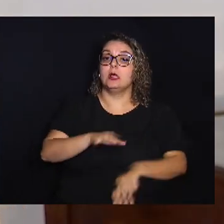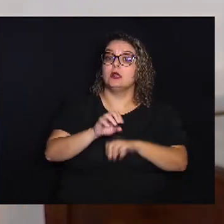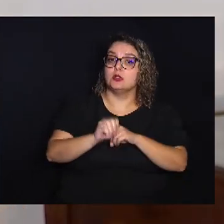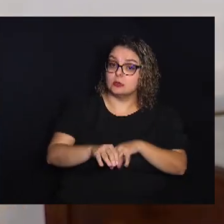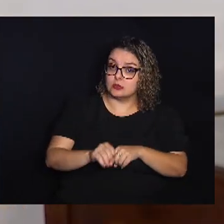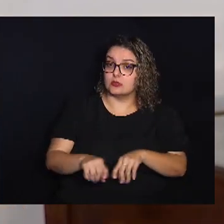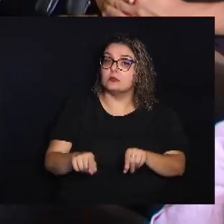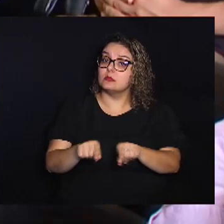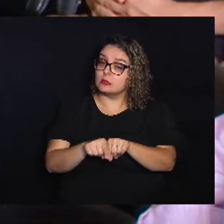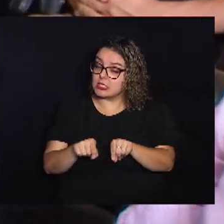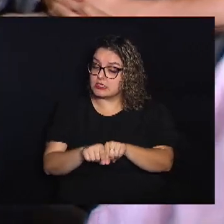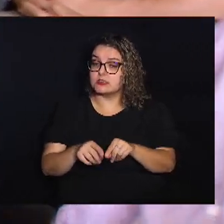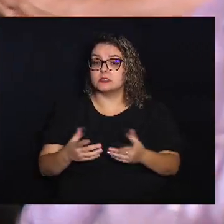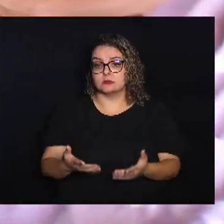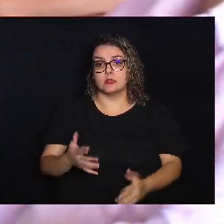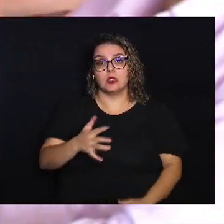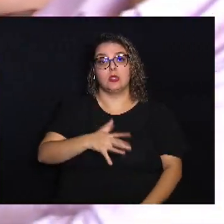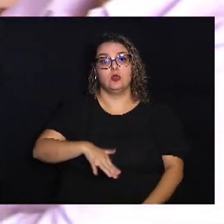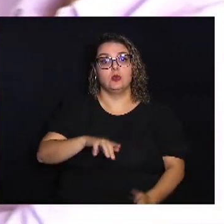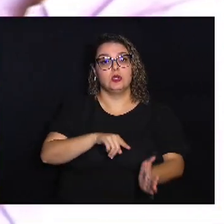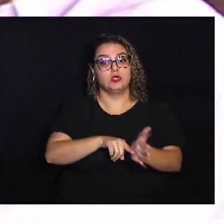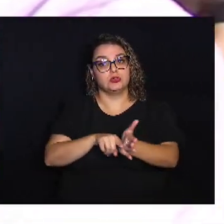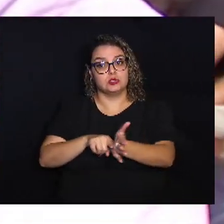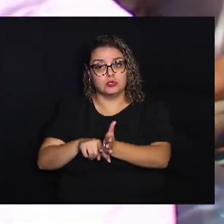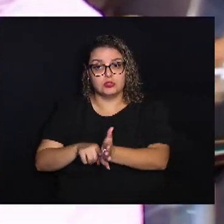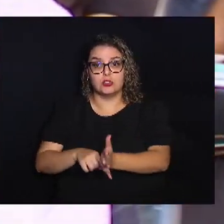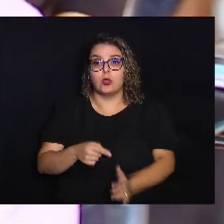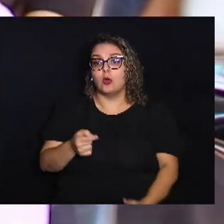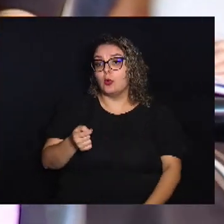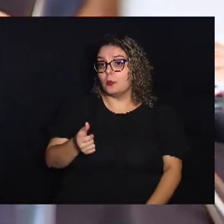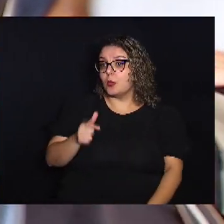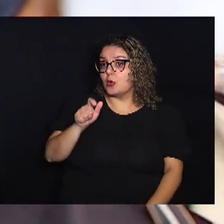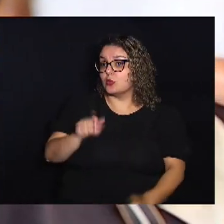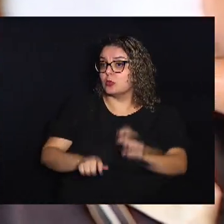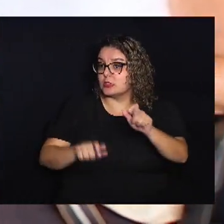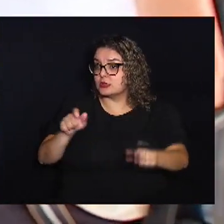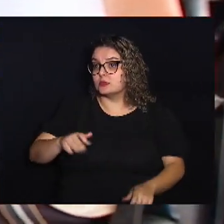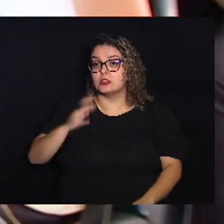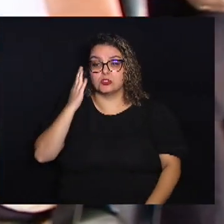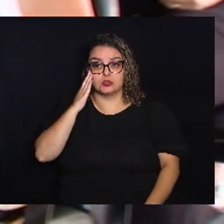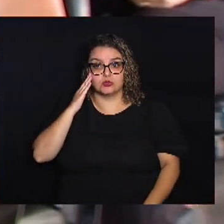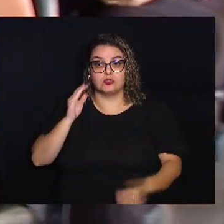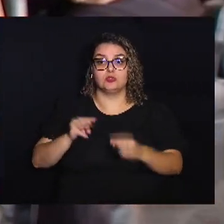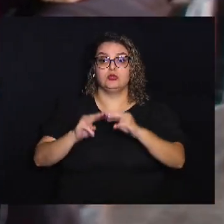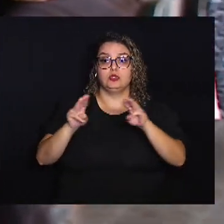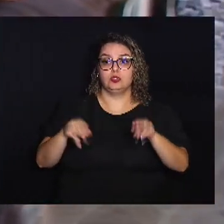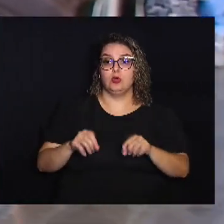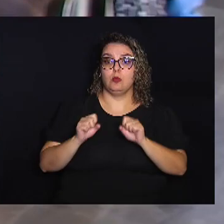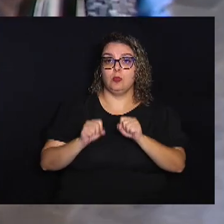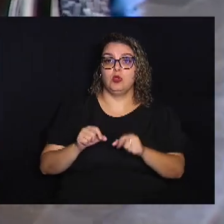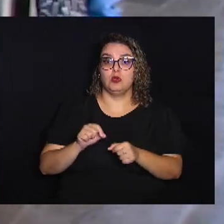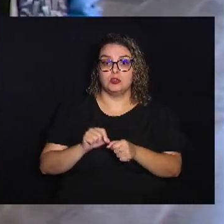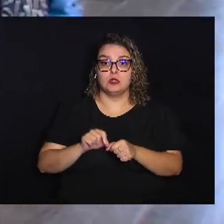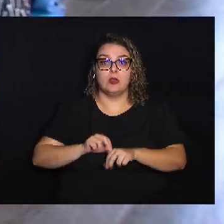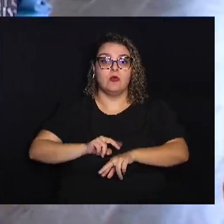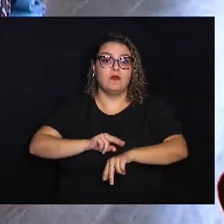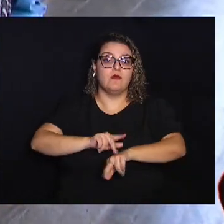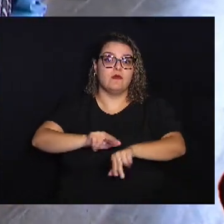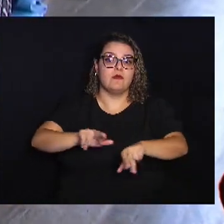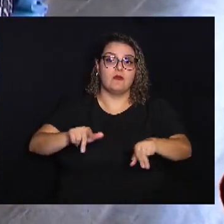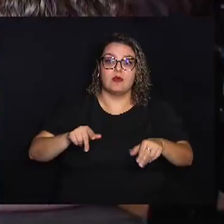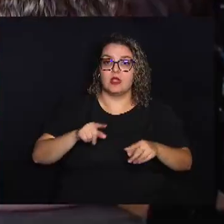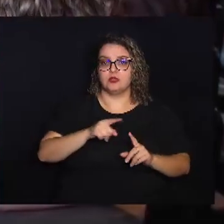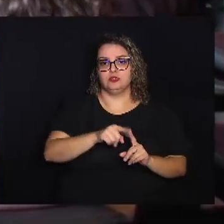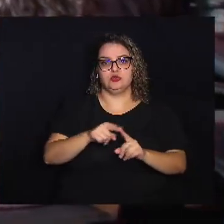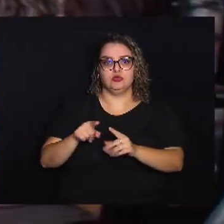Mas também Com a área de pesquisa E poucas pessoas sabem Que nos museus Você pode fazer Diversos tipos De